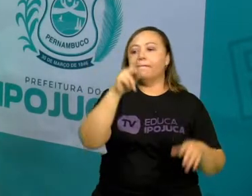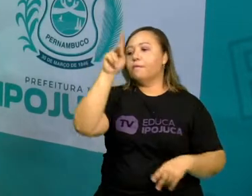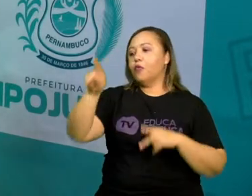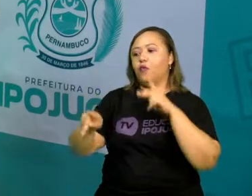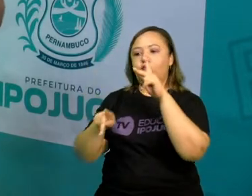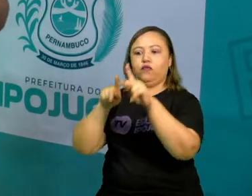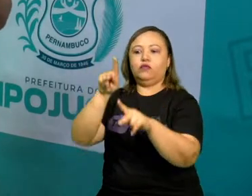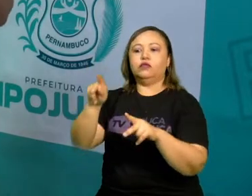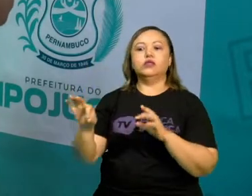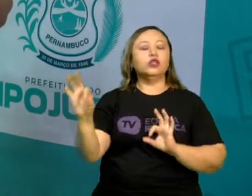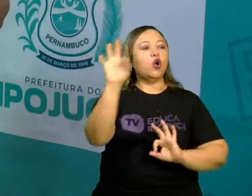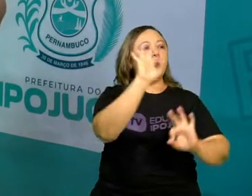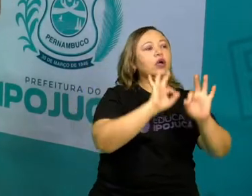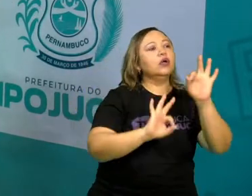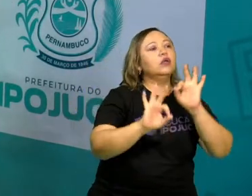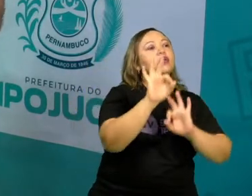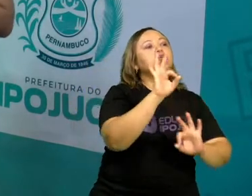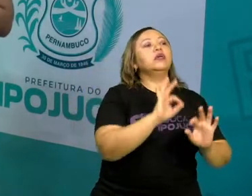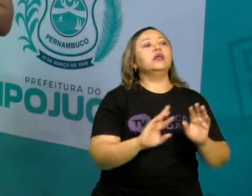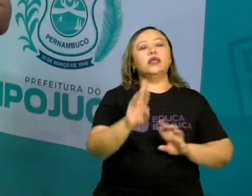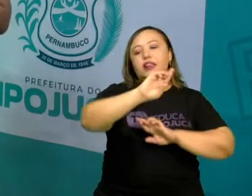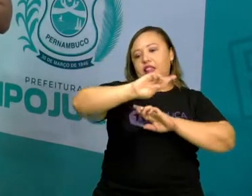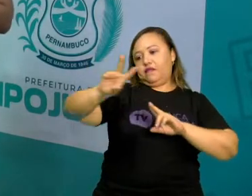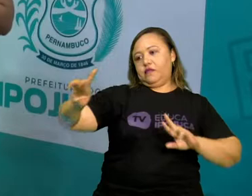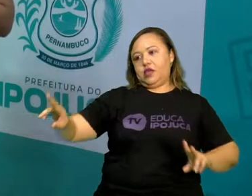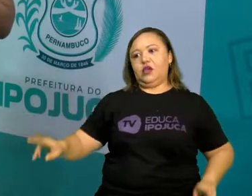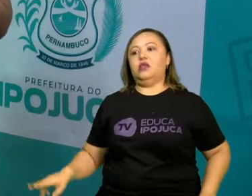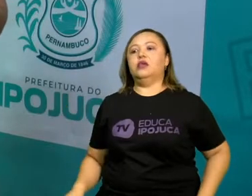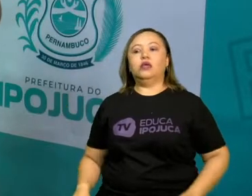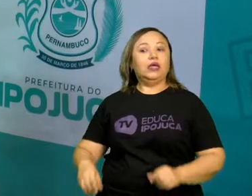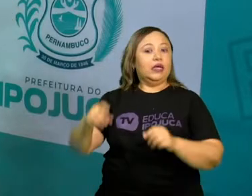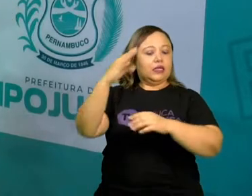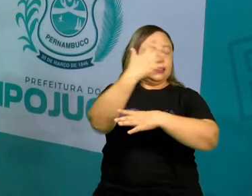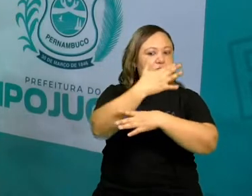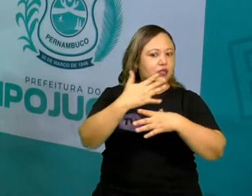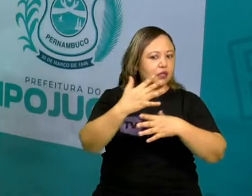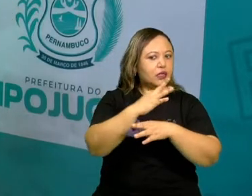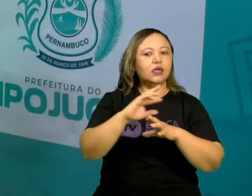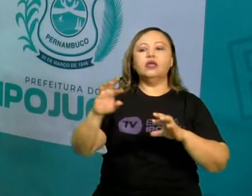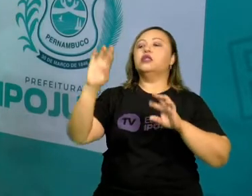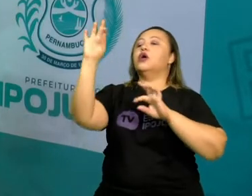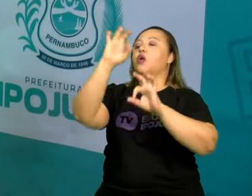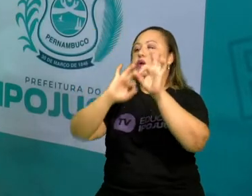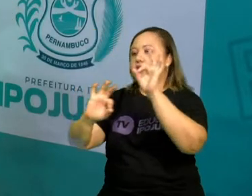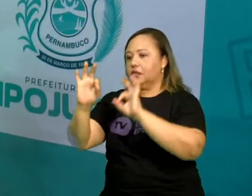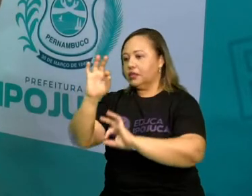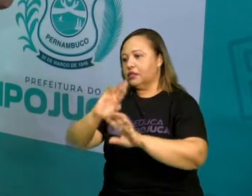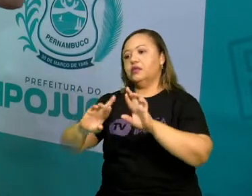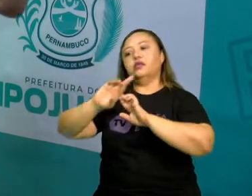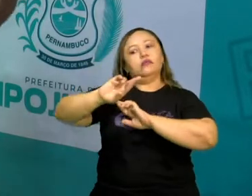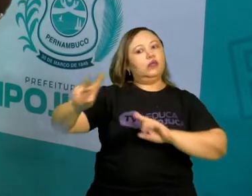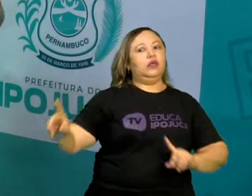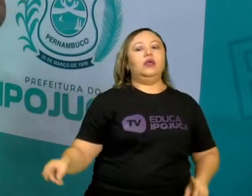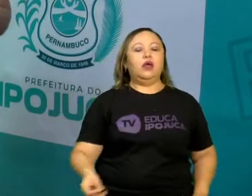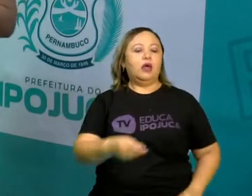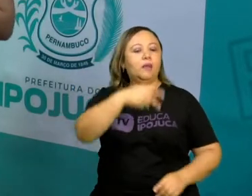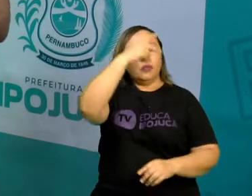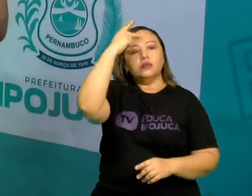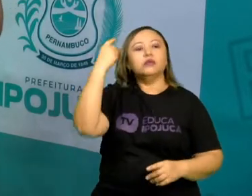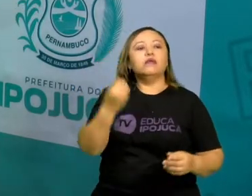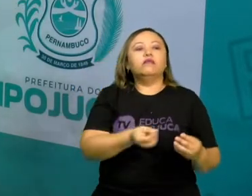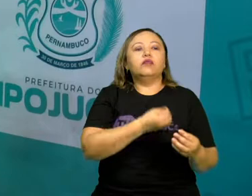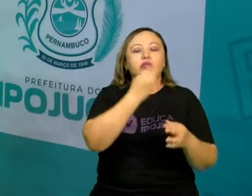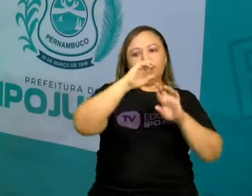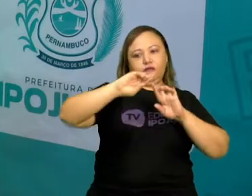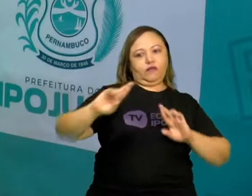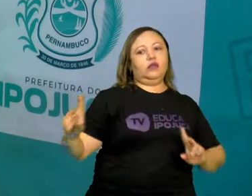organiza-se de uma forma diferente. Cada cidade ela tem uma organização diferente, as pessoas vivem de maneira diferente,